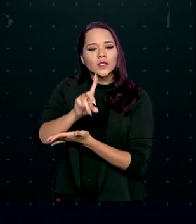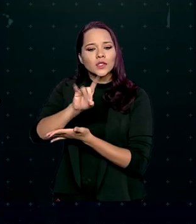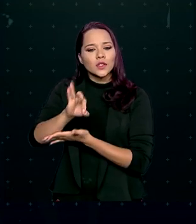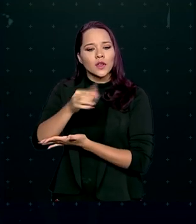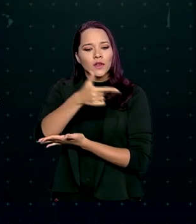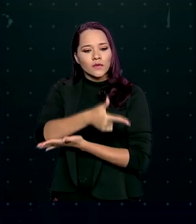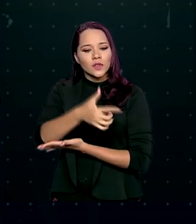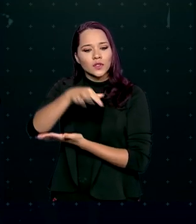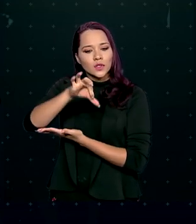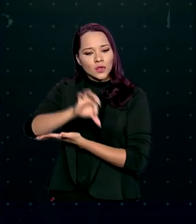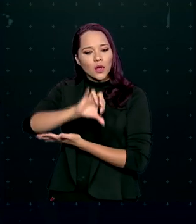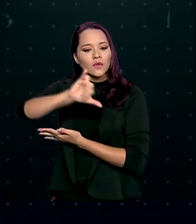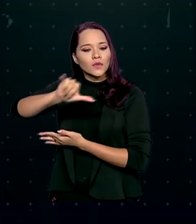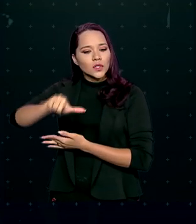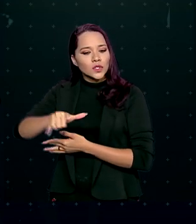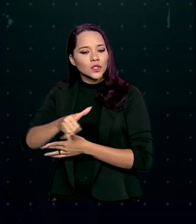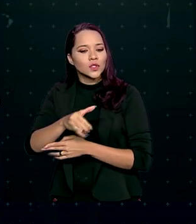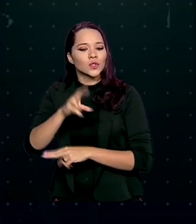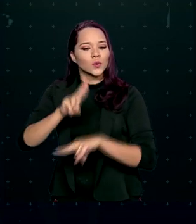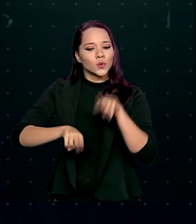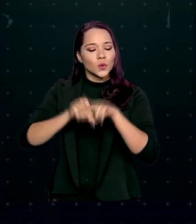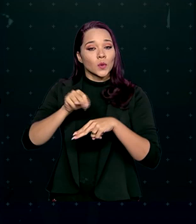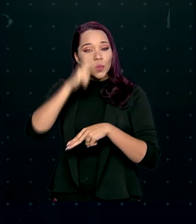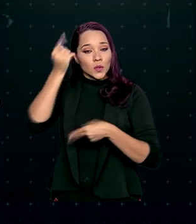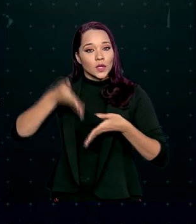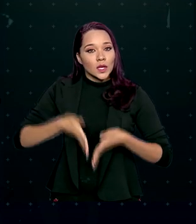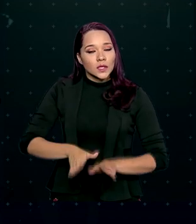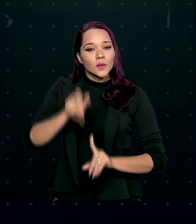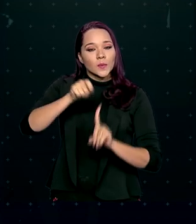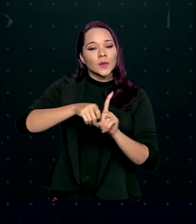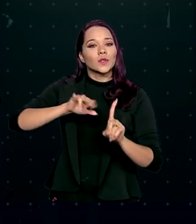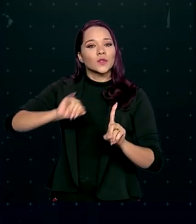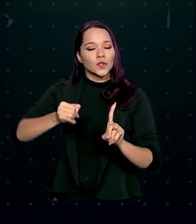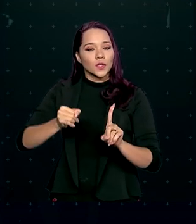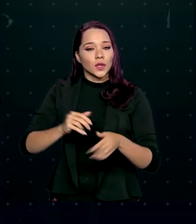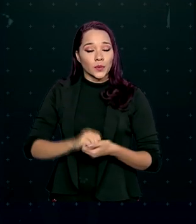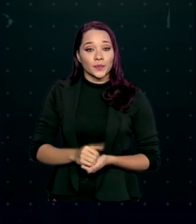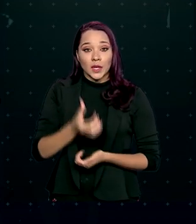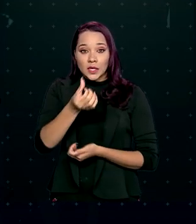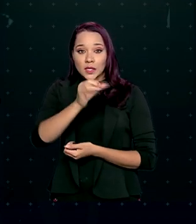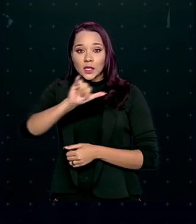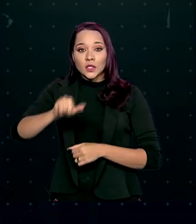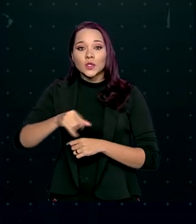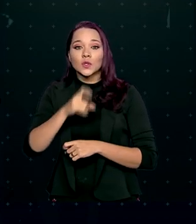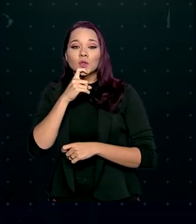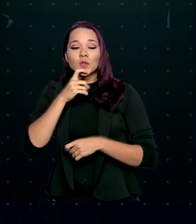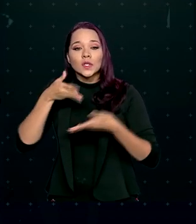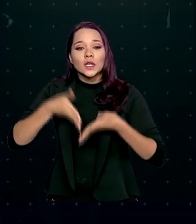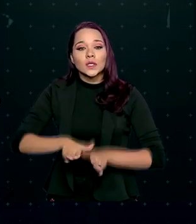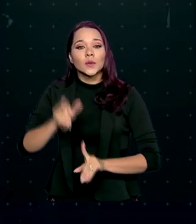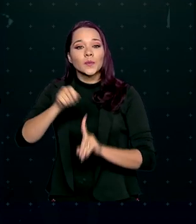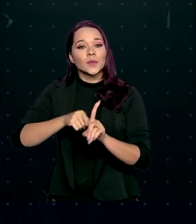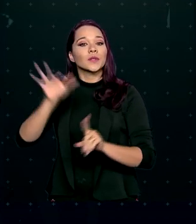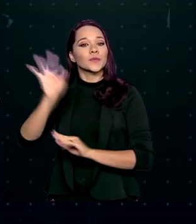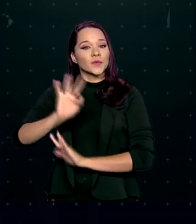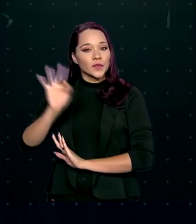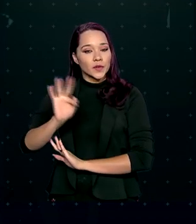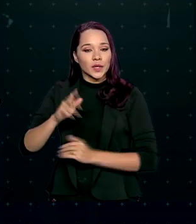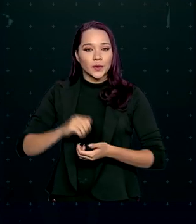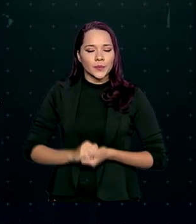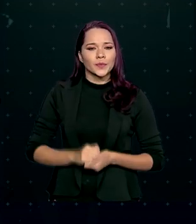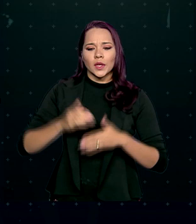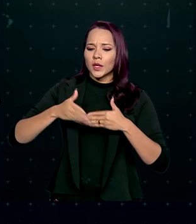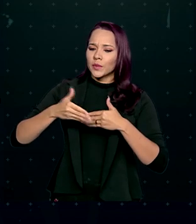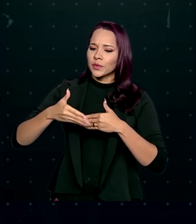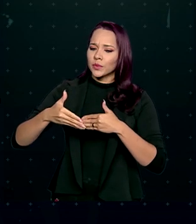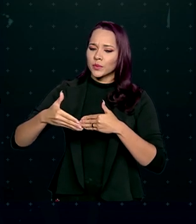dia 29 de junho para os nascidos em janeiro, 6 de julho para os nascidos em fevereiro e